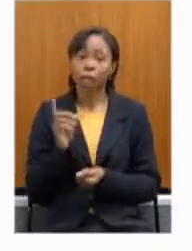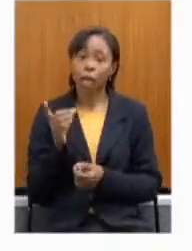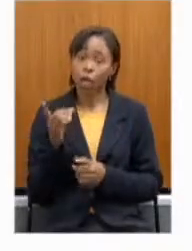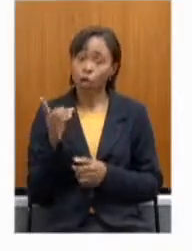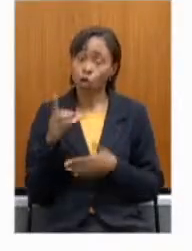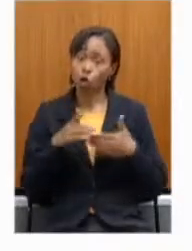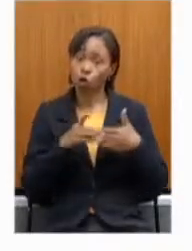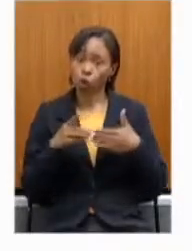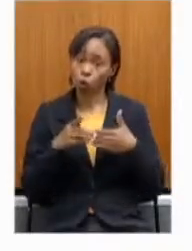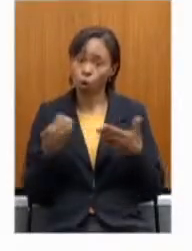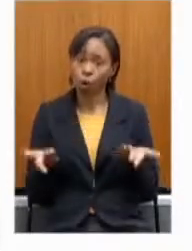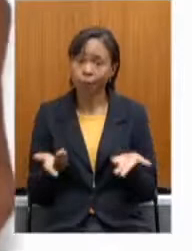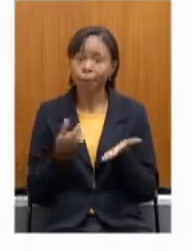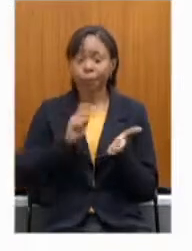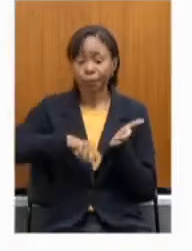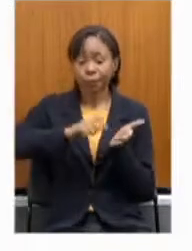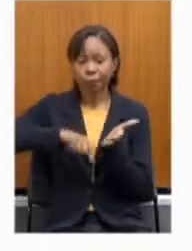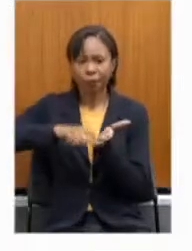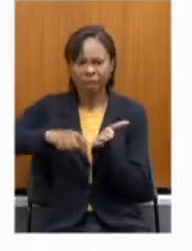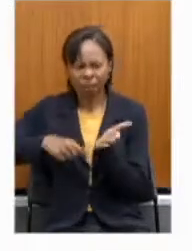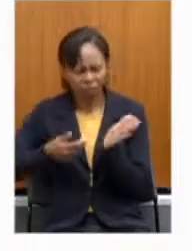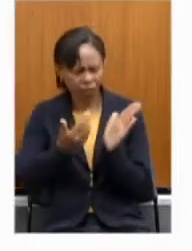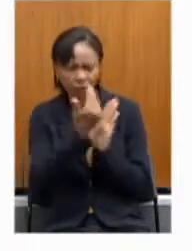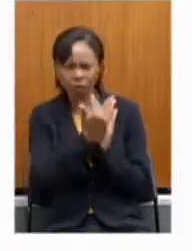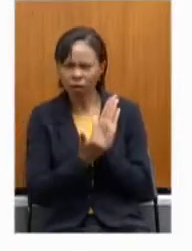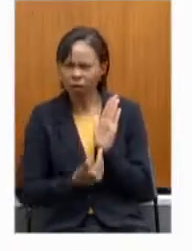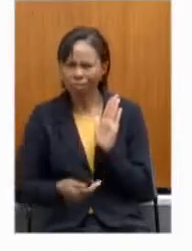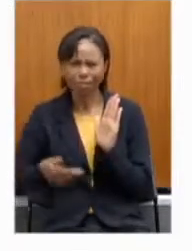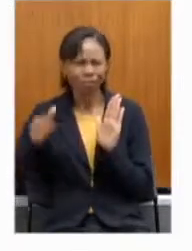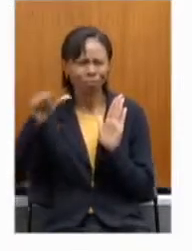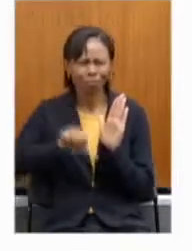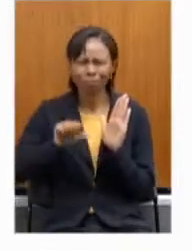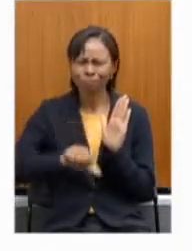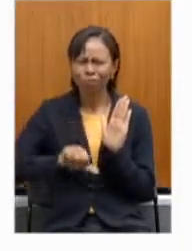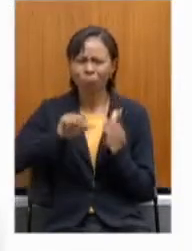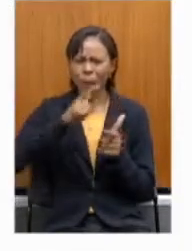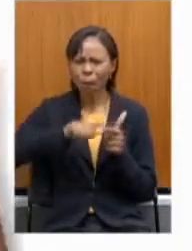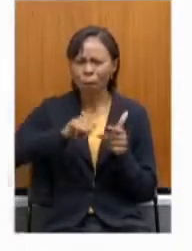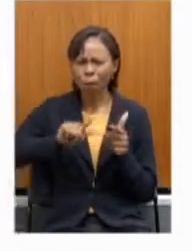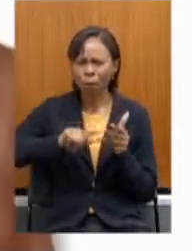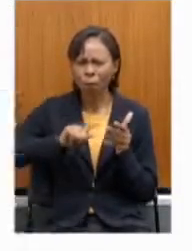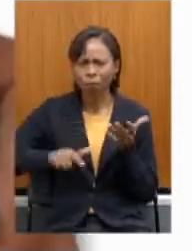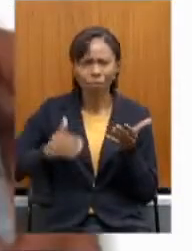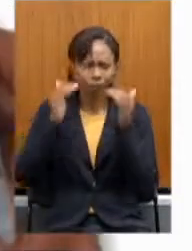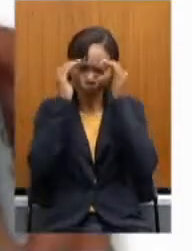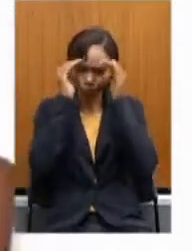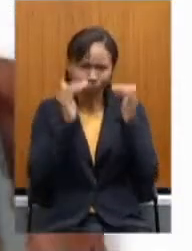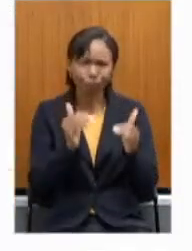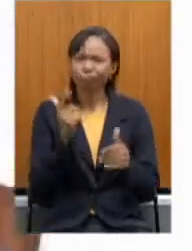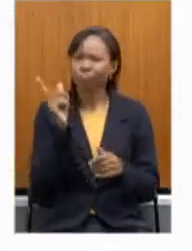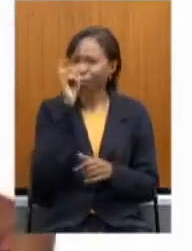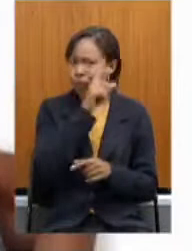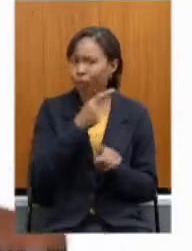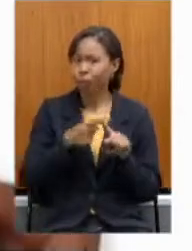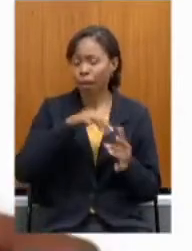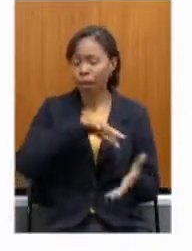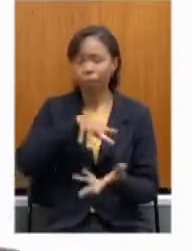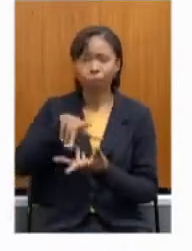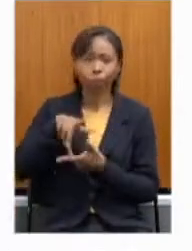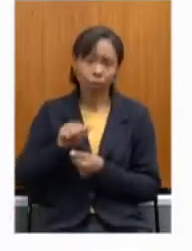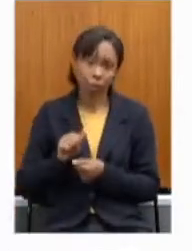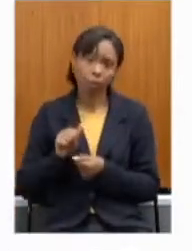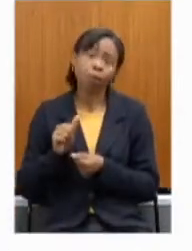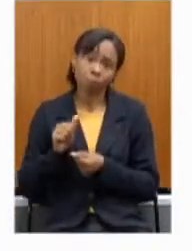O contrato É cheio De ilegalidades E é dificílimo De ser rompido Porque é um contrato Internacional Que passa Pelo governo Federal